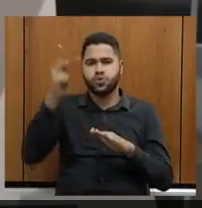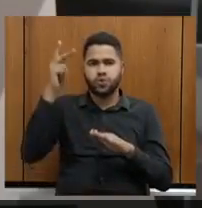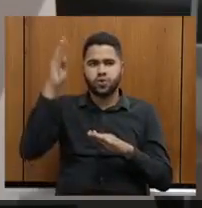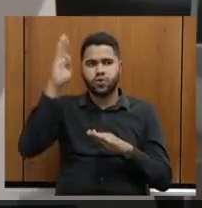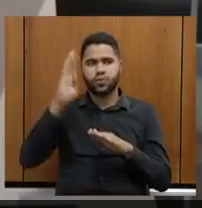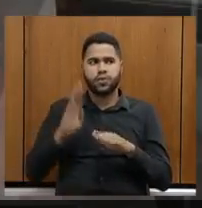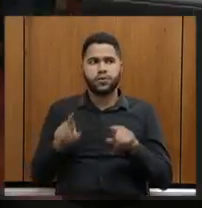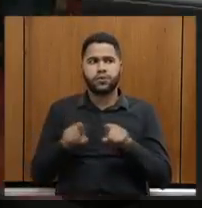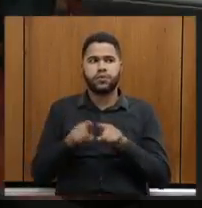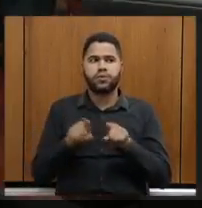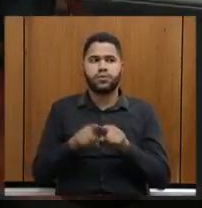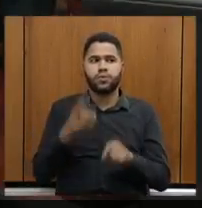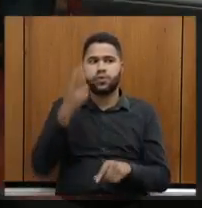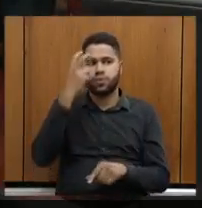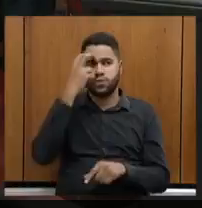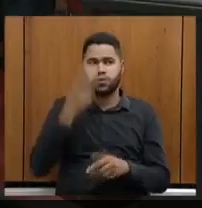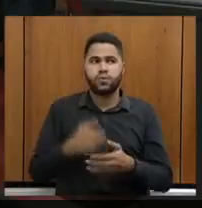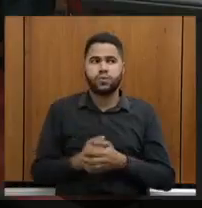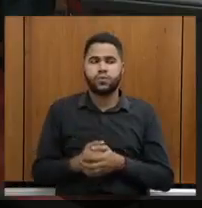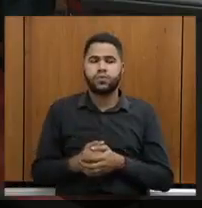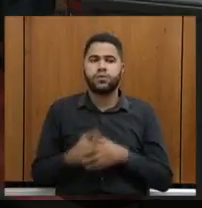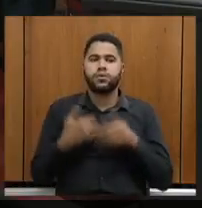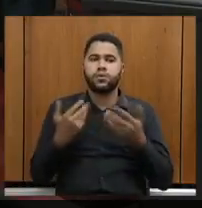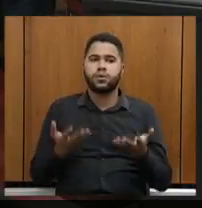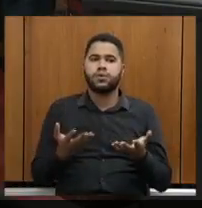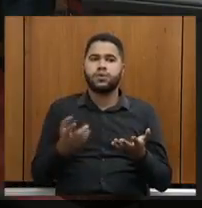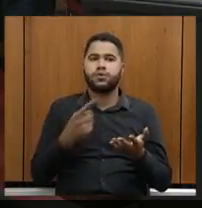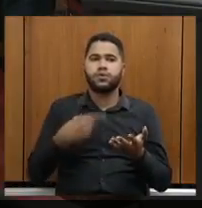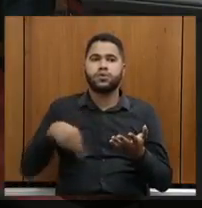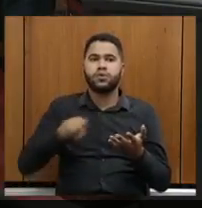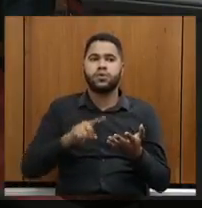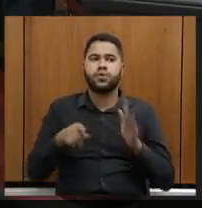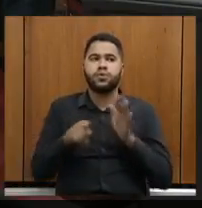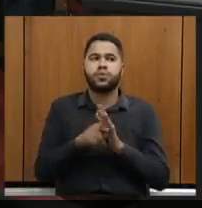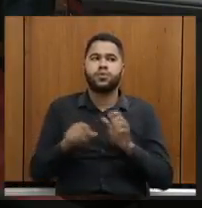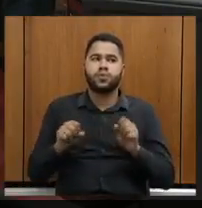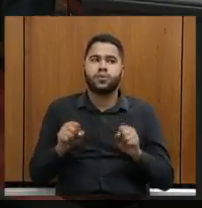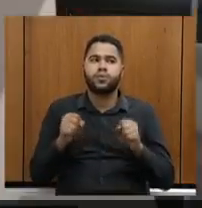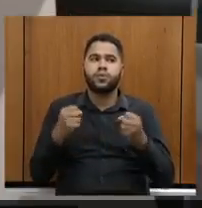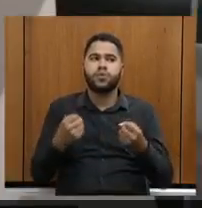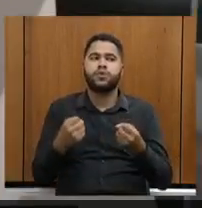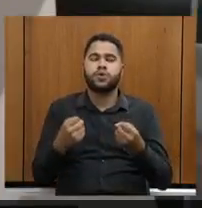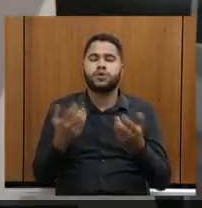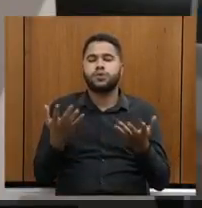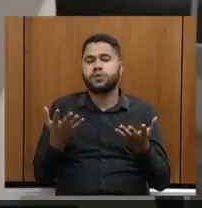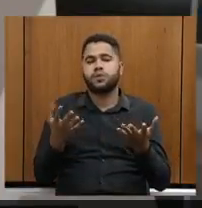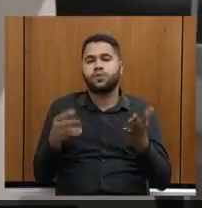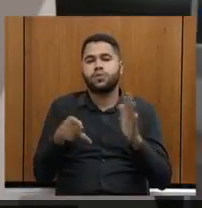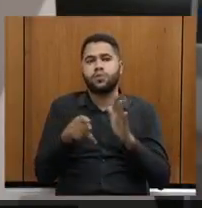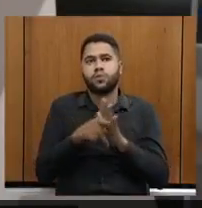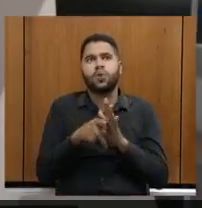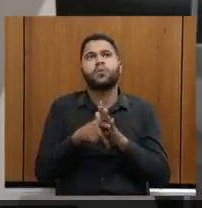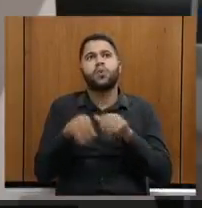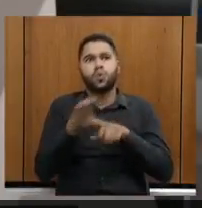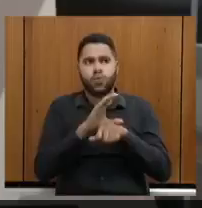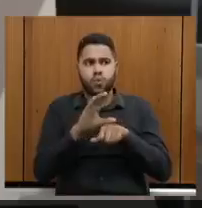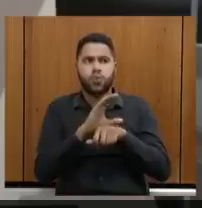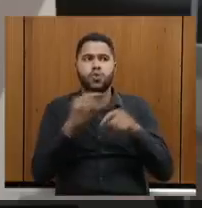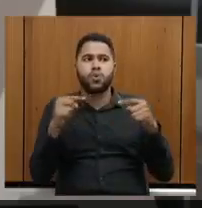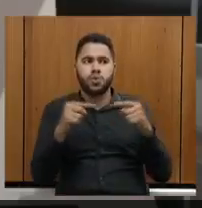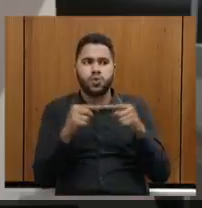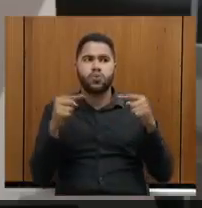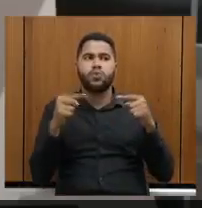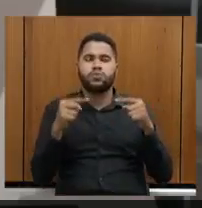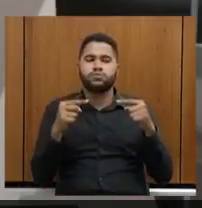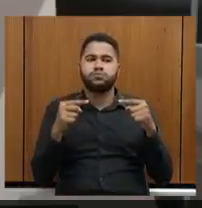ganho absoluto, porque aí nós elevamos a proteção a nível, não que não seja constitucional, obviamente o